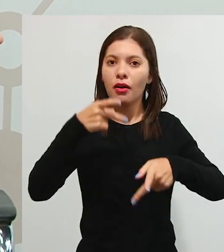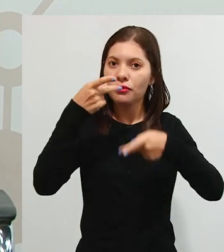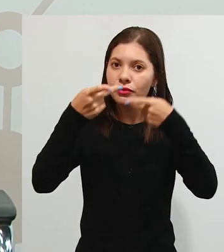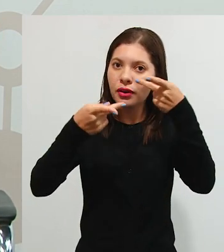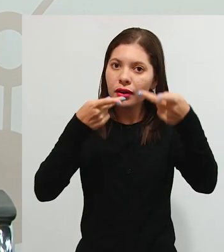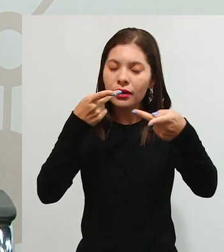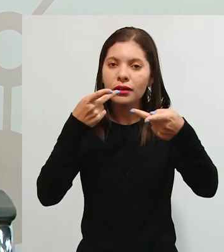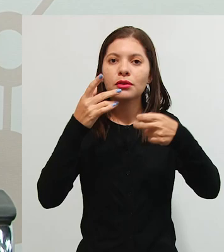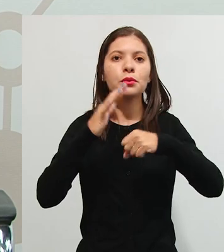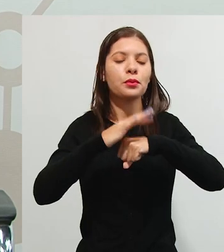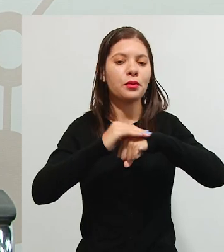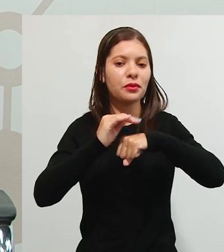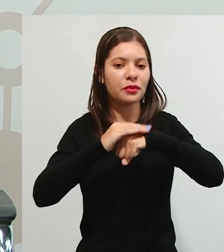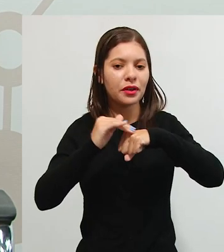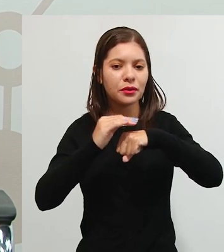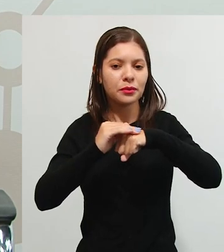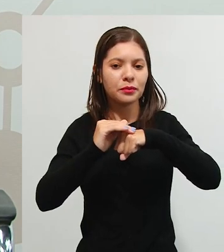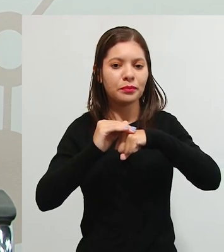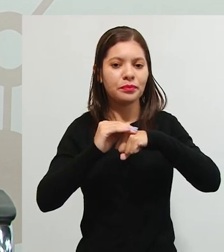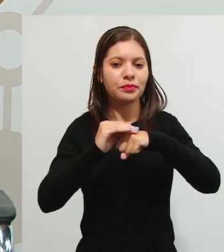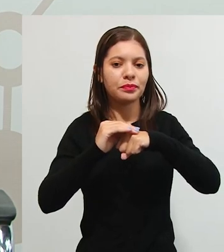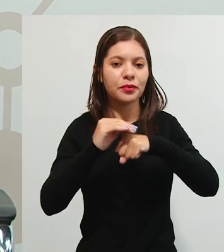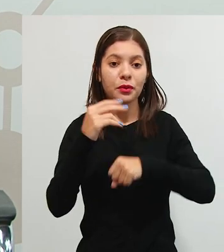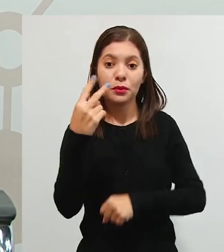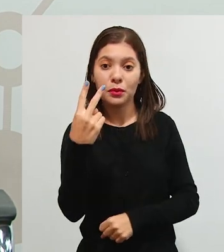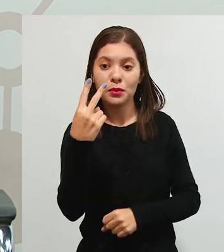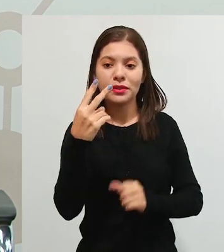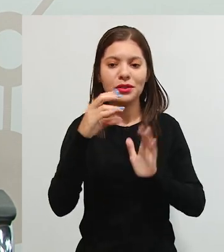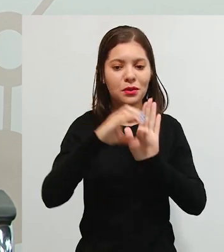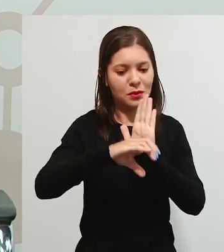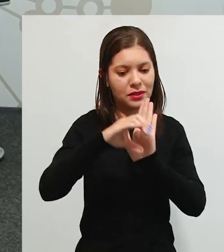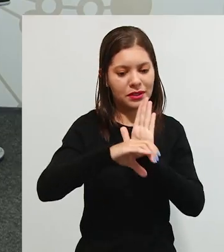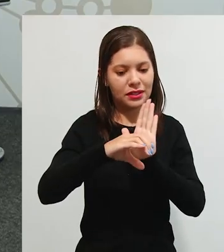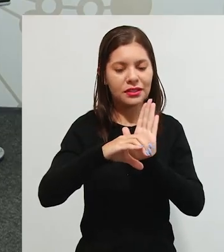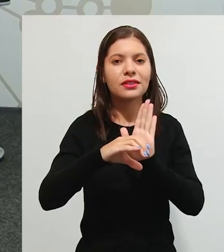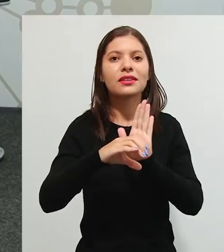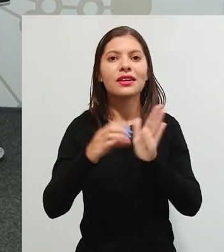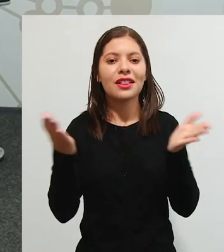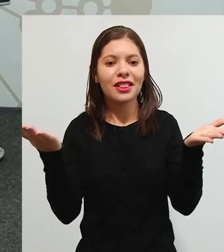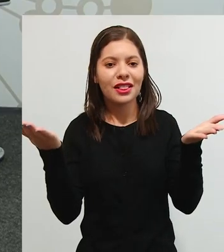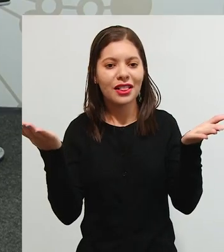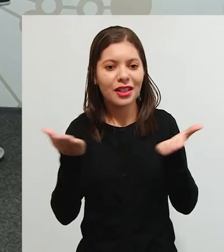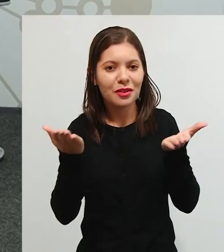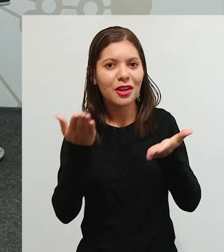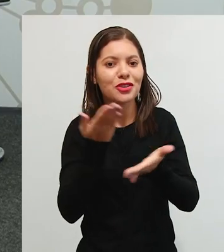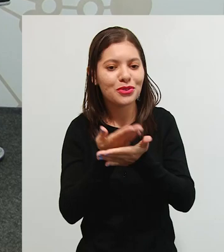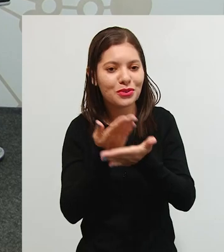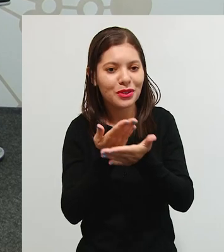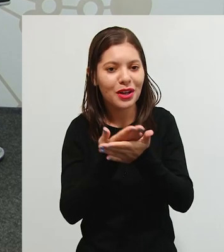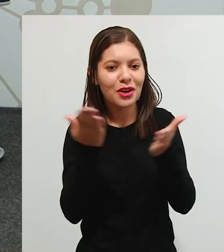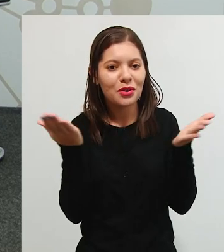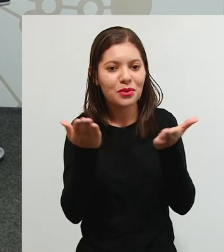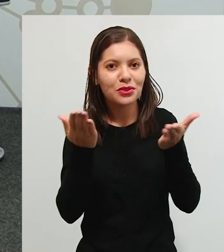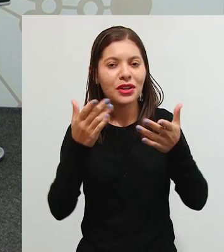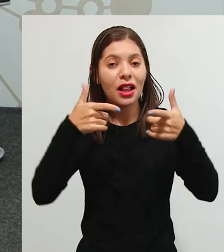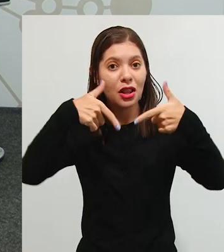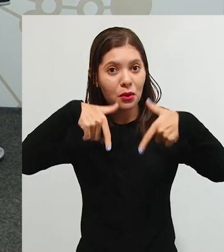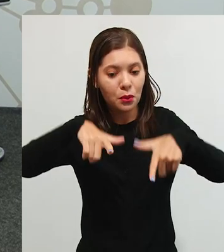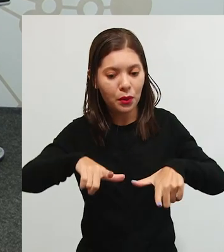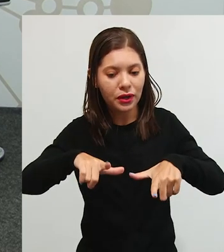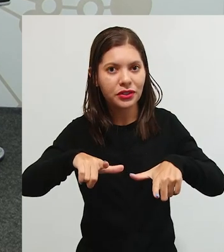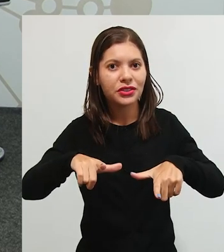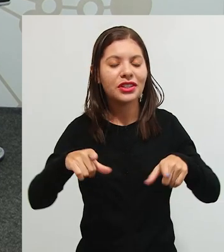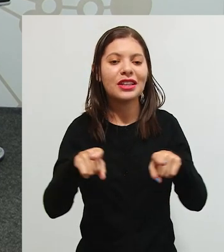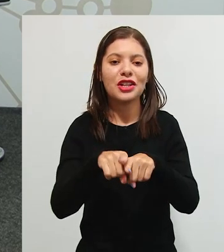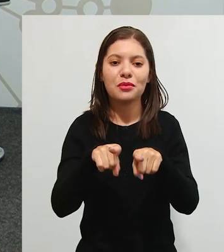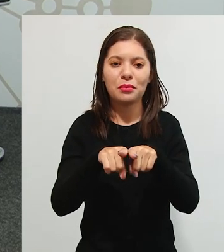afeto, né? São dois conceitos, né, professora? Que nós iremos trabalhar bastante. A linguagem e